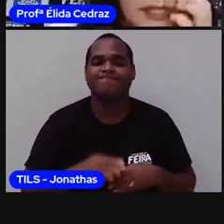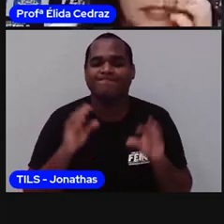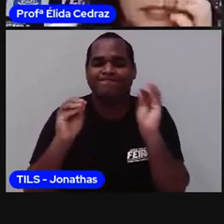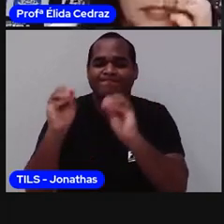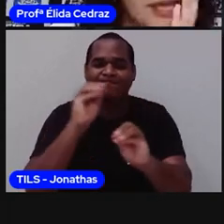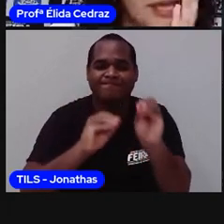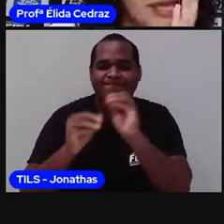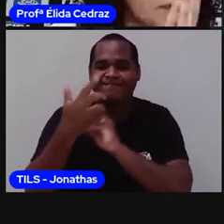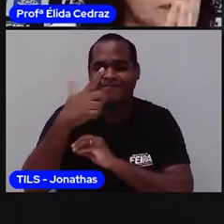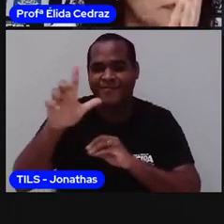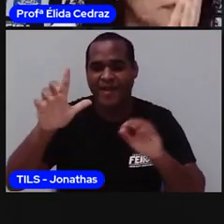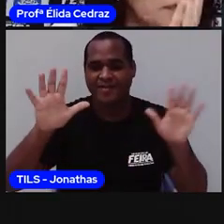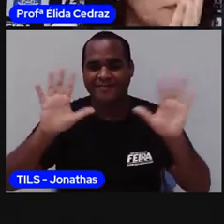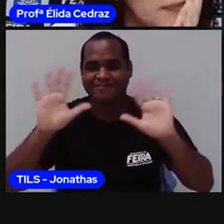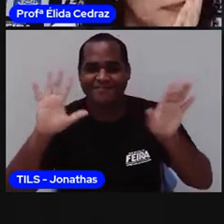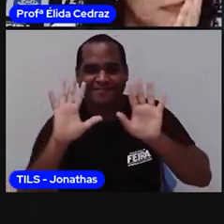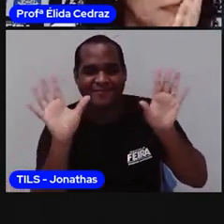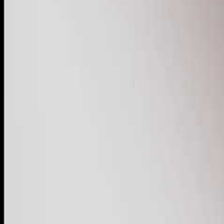Até a próxima aula.